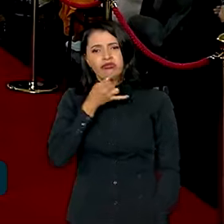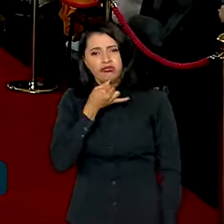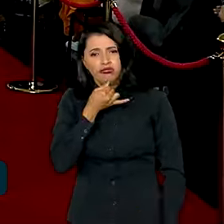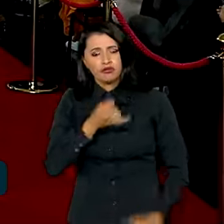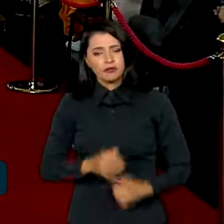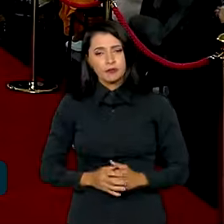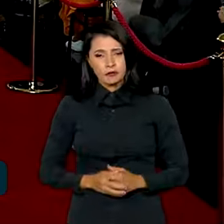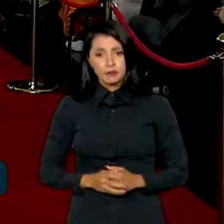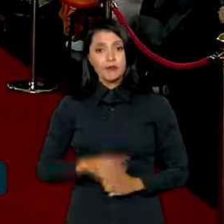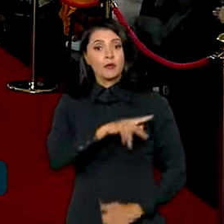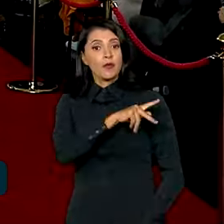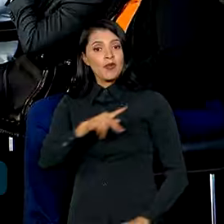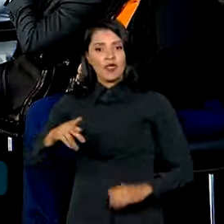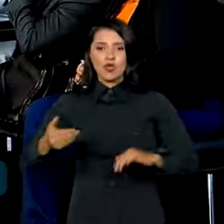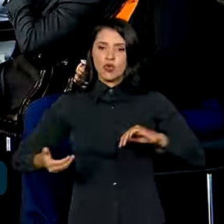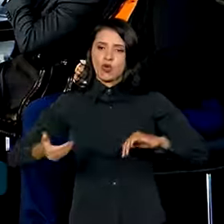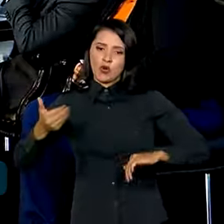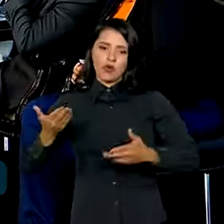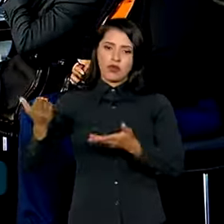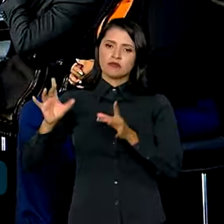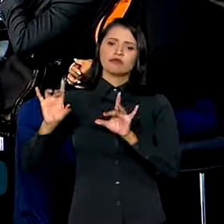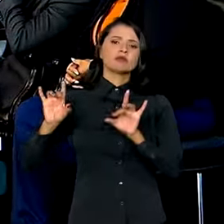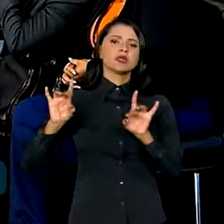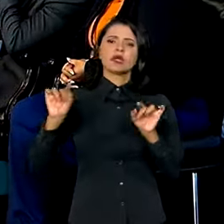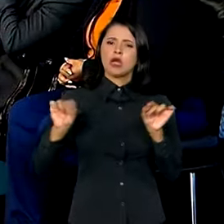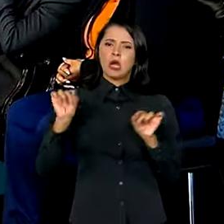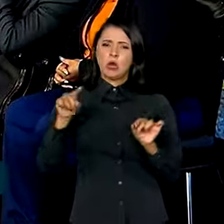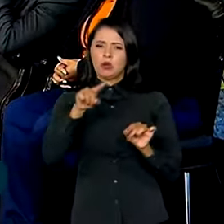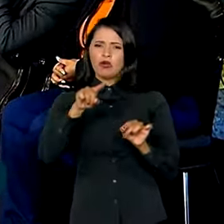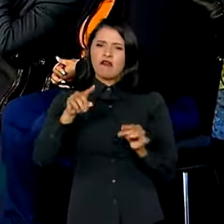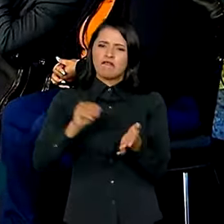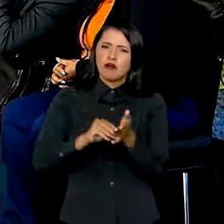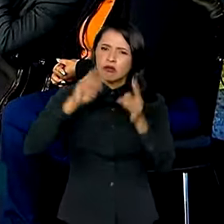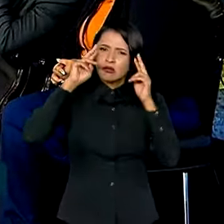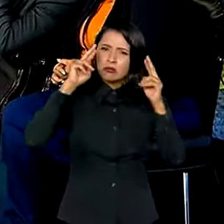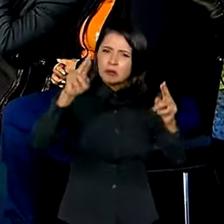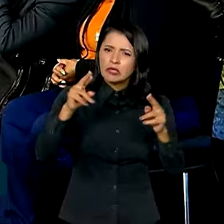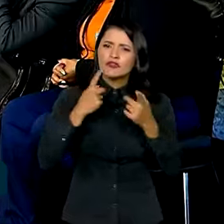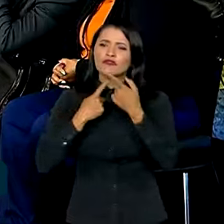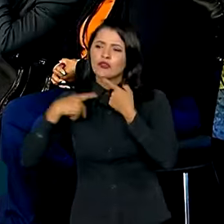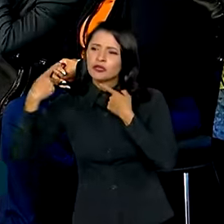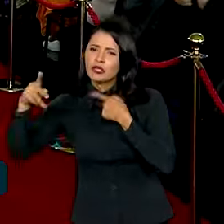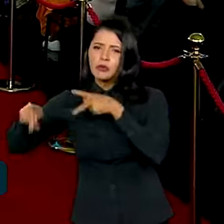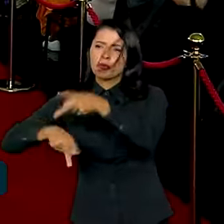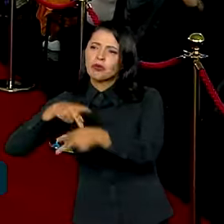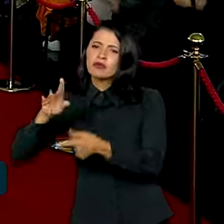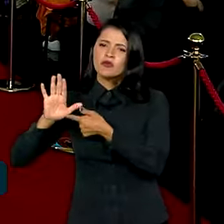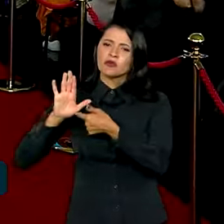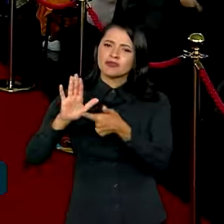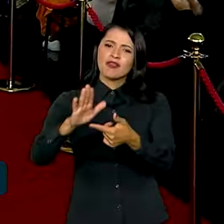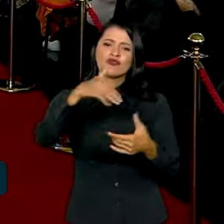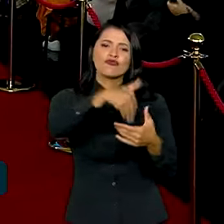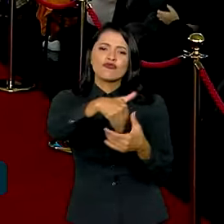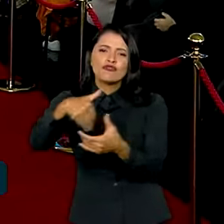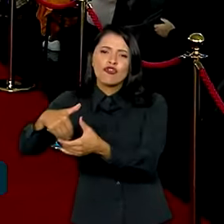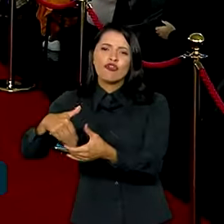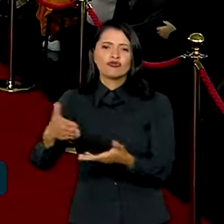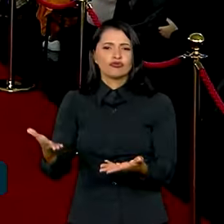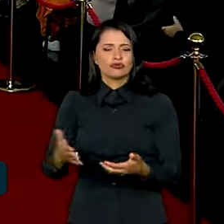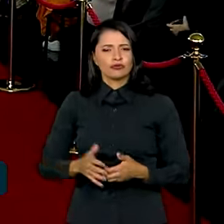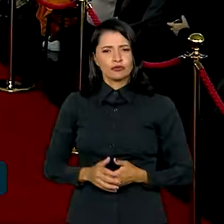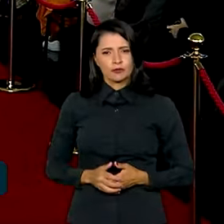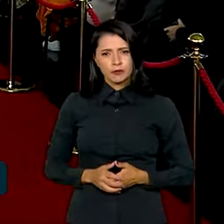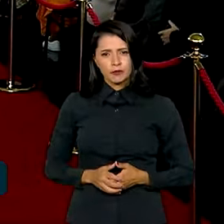presidente do Congresso Nacional destacou o desrespeito à vontade popular expresso através do voto. E a